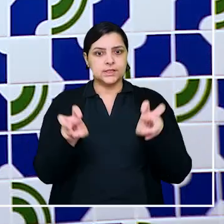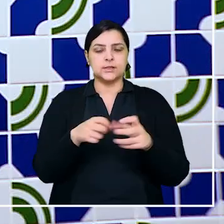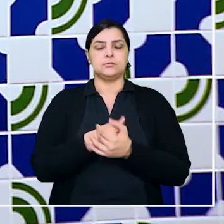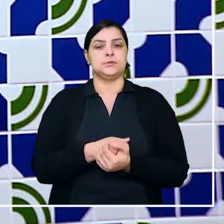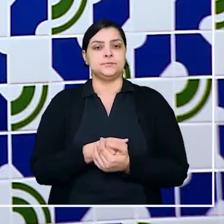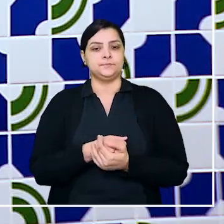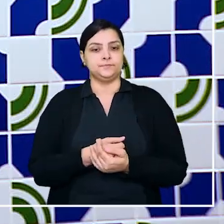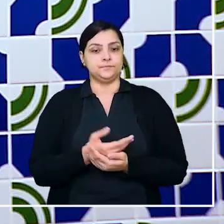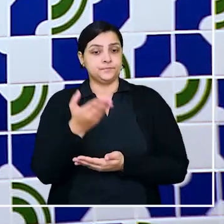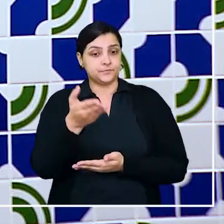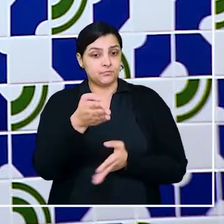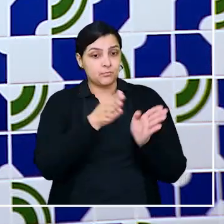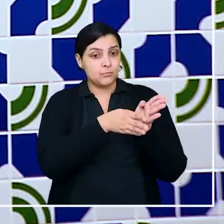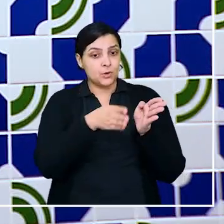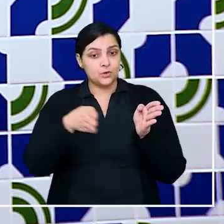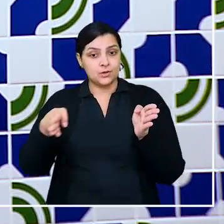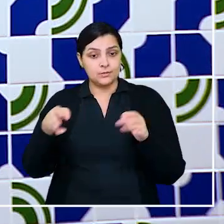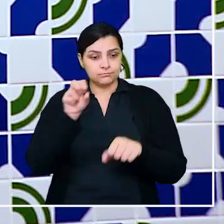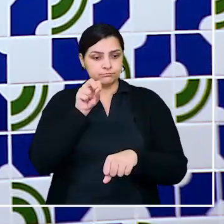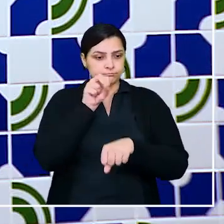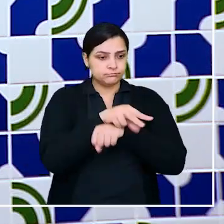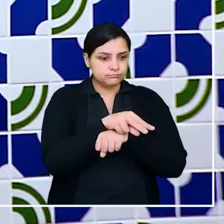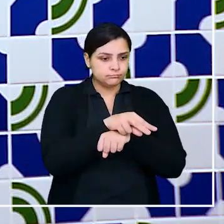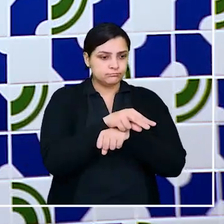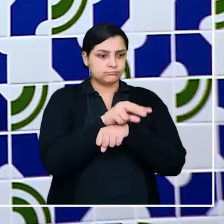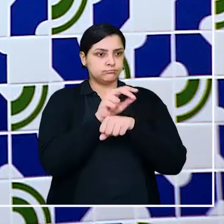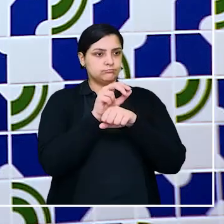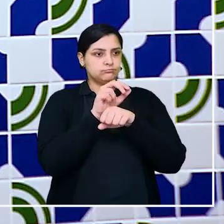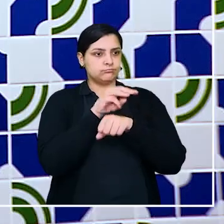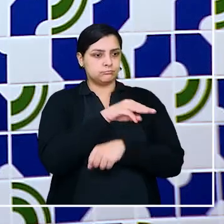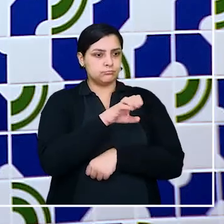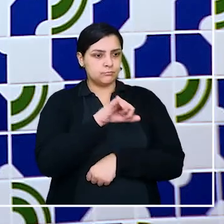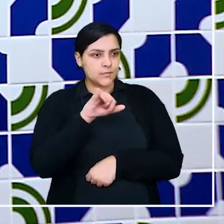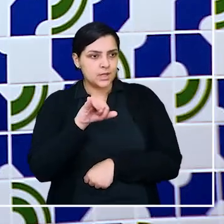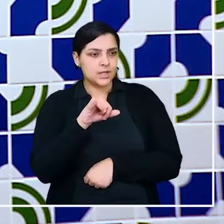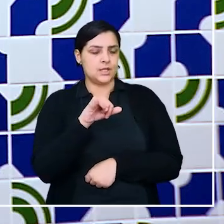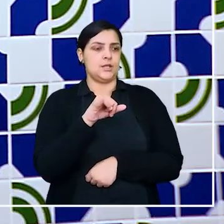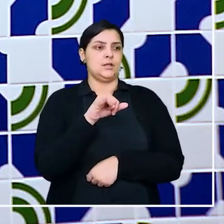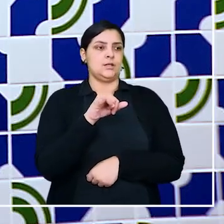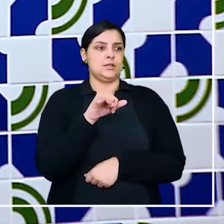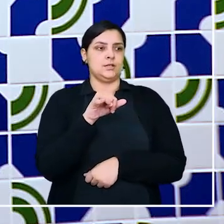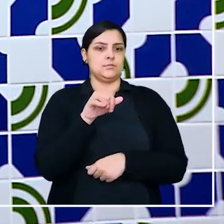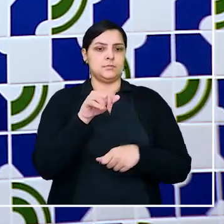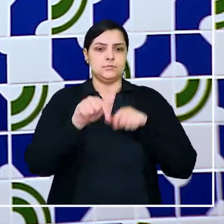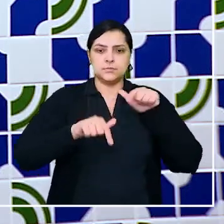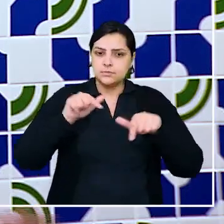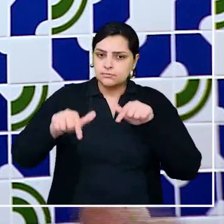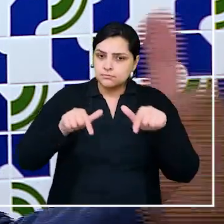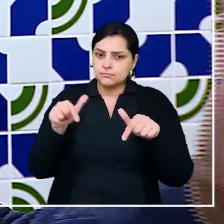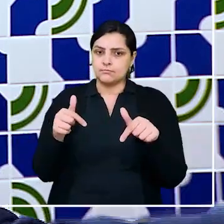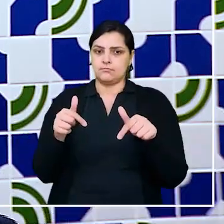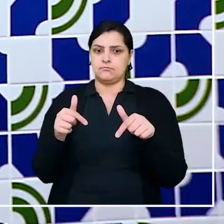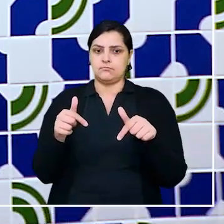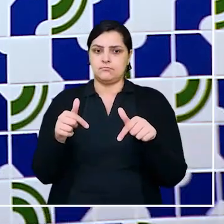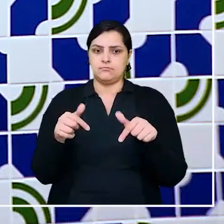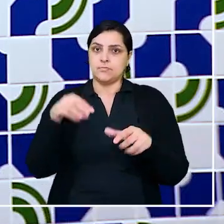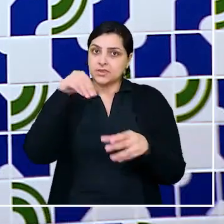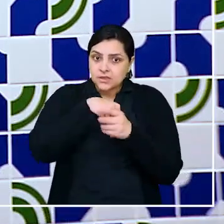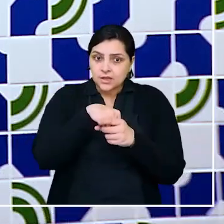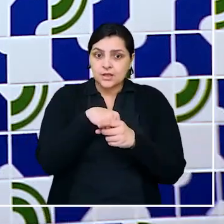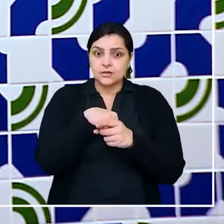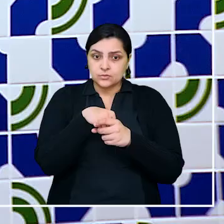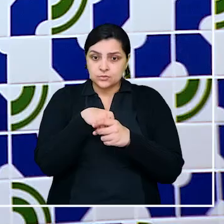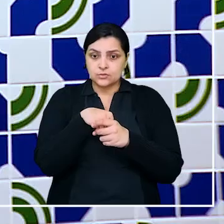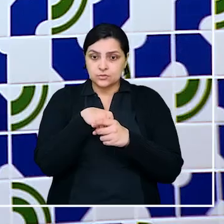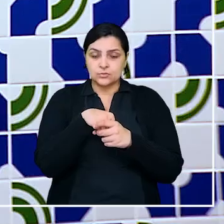Esse processo de ingresso, de inserção nas atividades formais, inclusive mediante